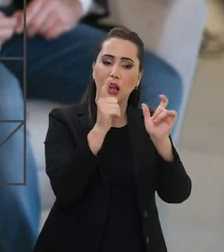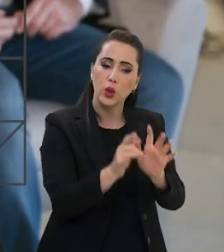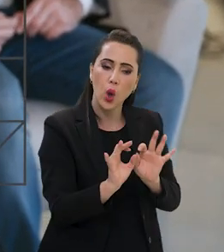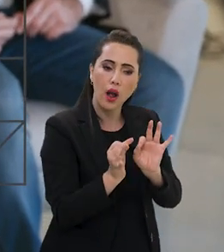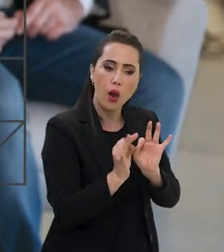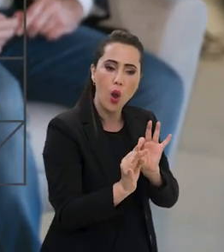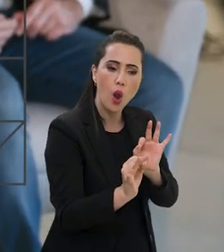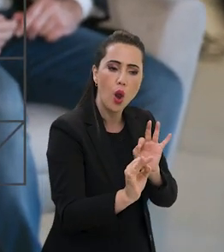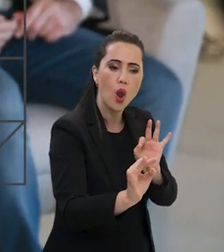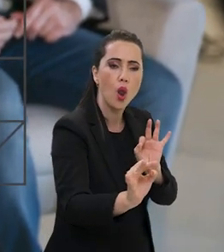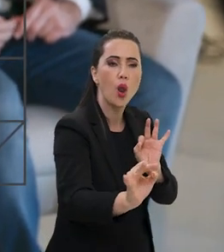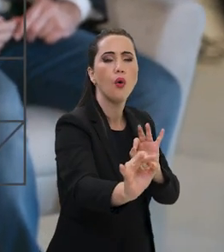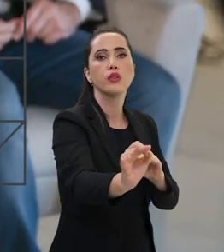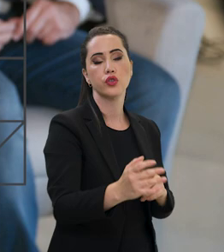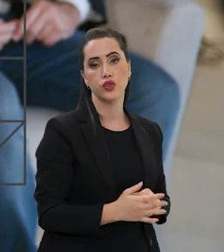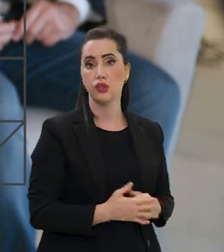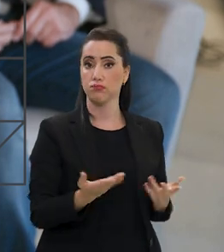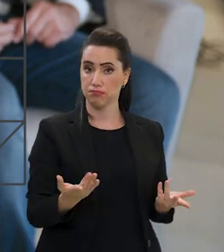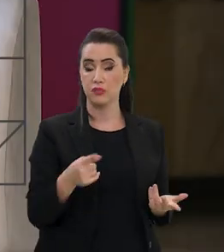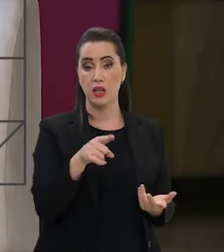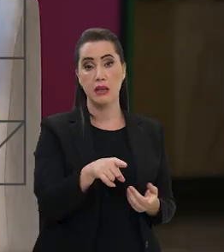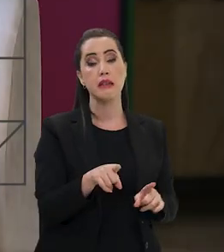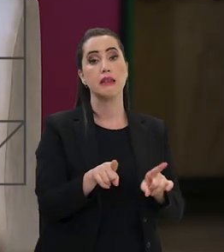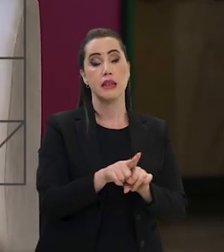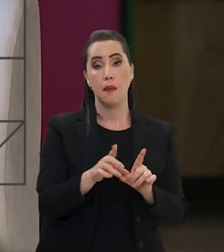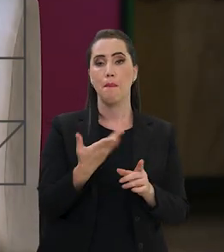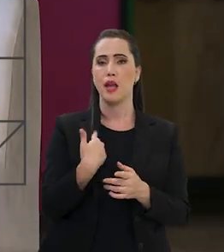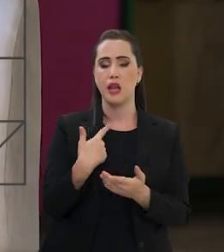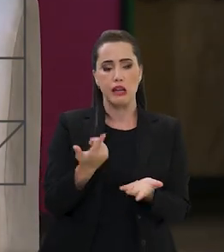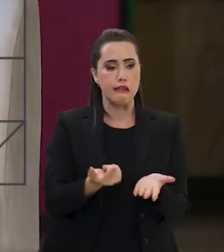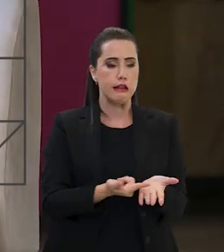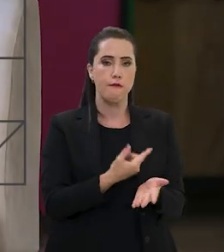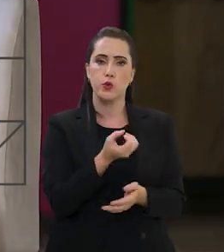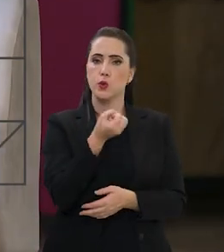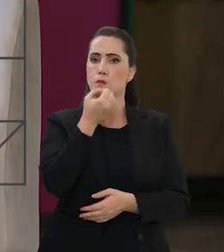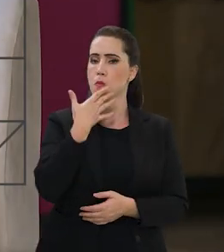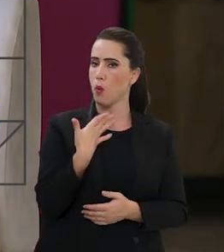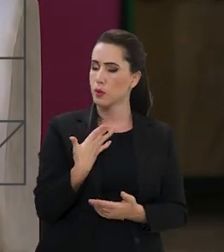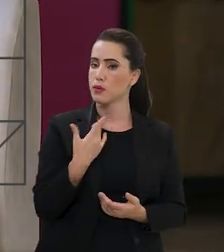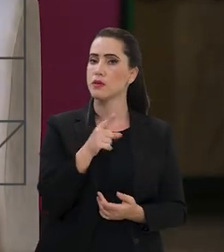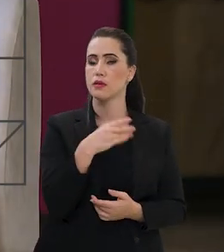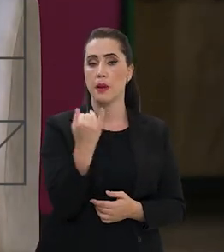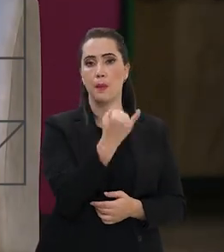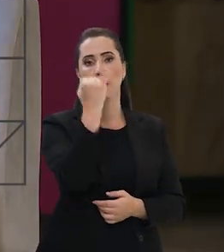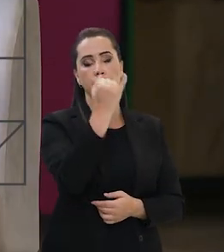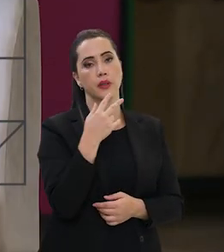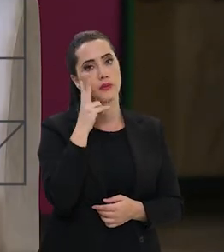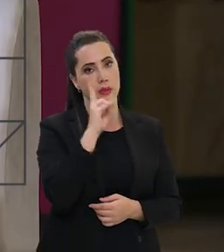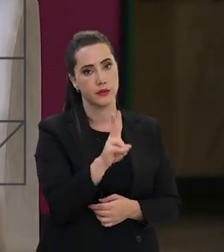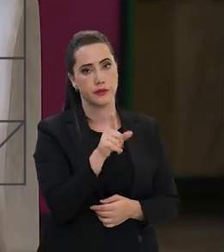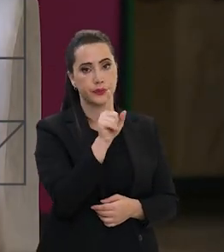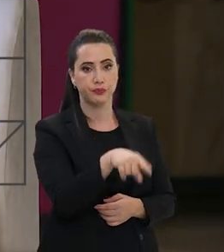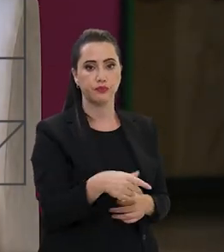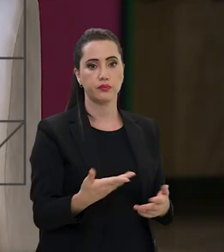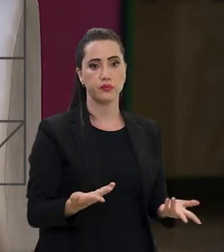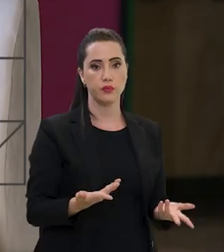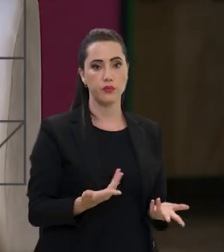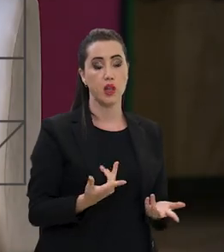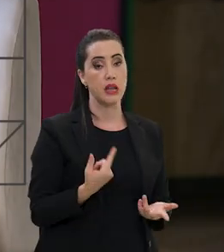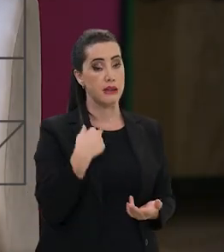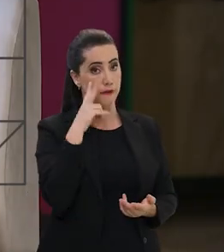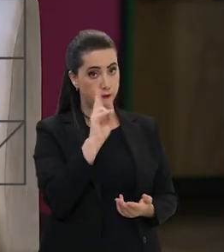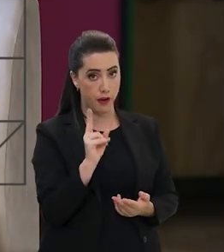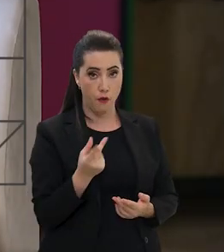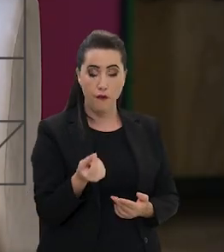junto com os nossos correios para chegar nos locais mais longínquos e mais ainda com obras de qualidade. Então, isso é